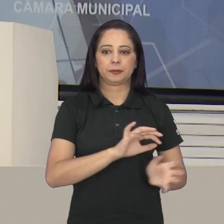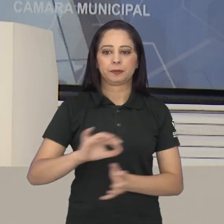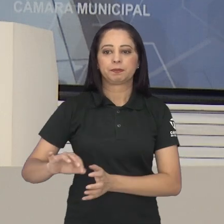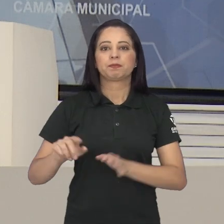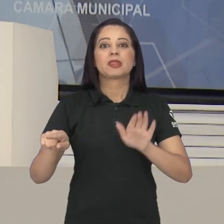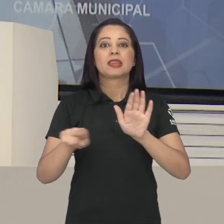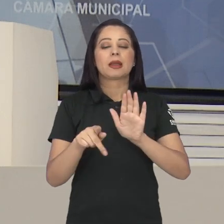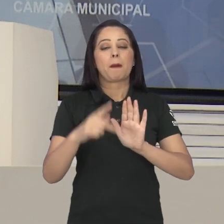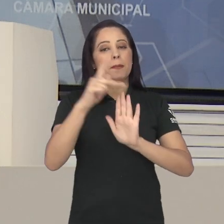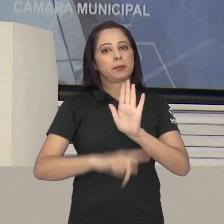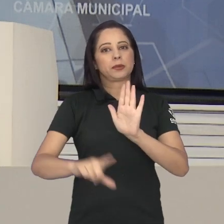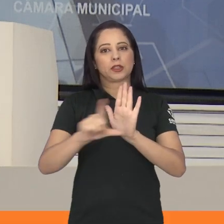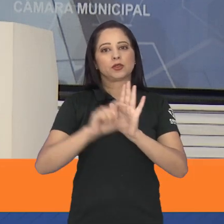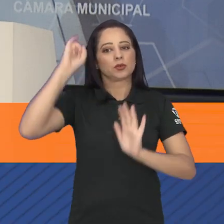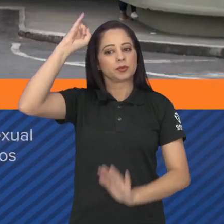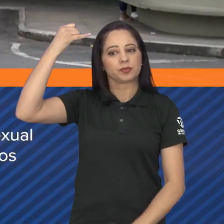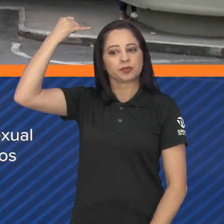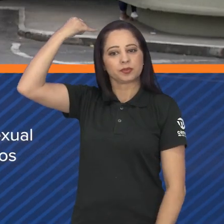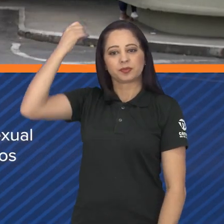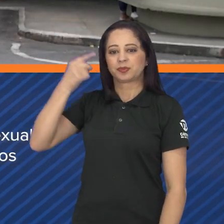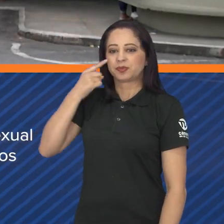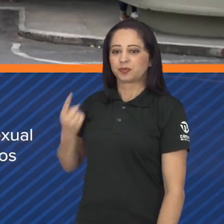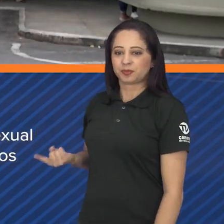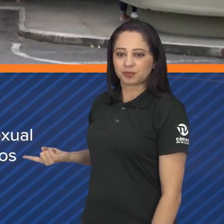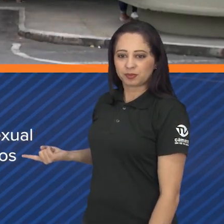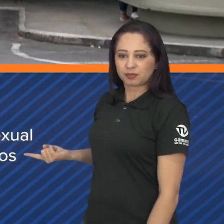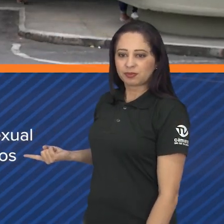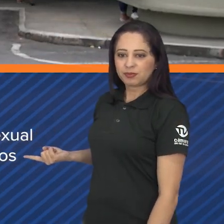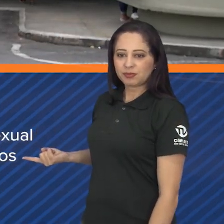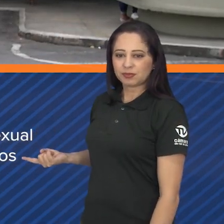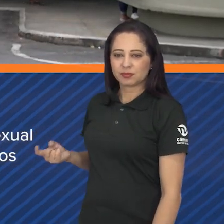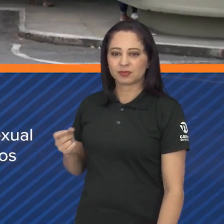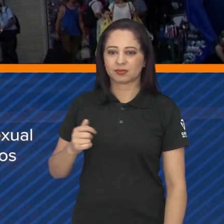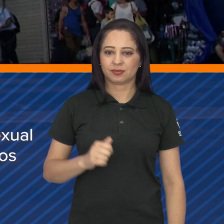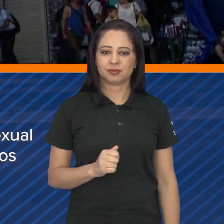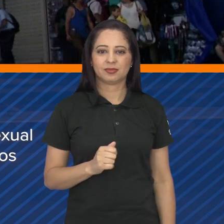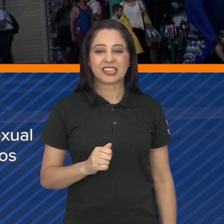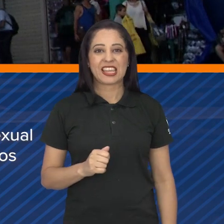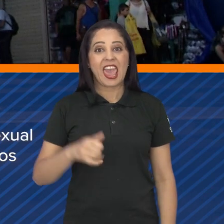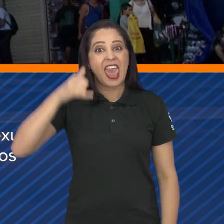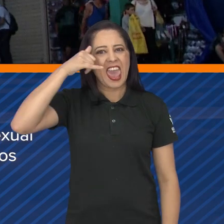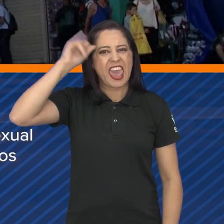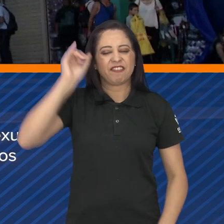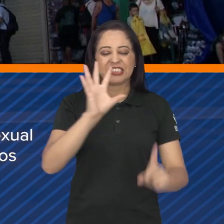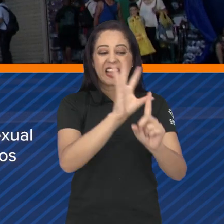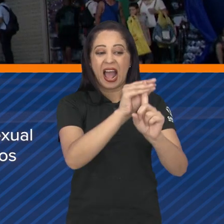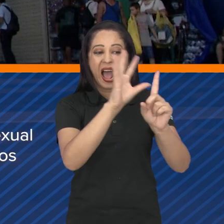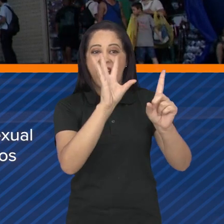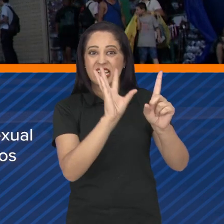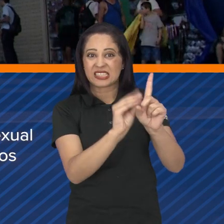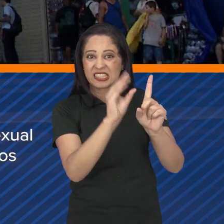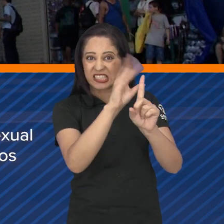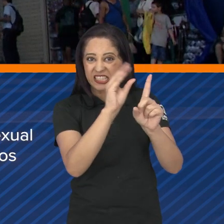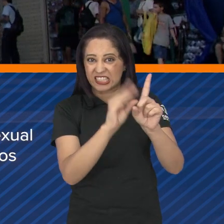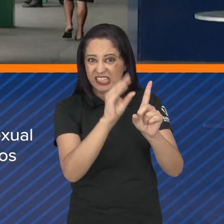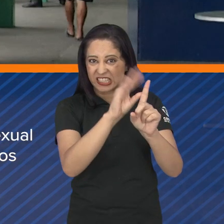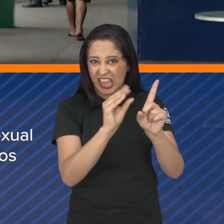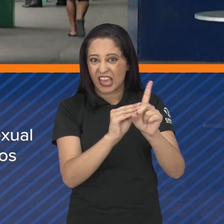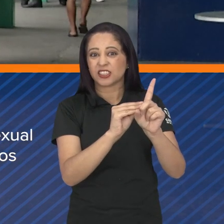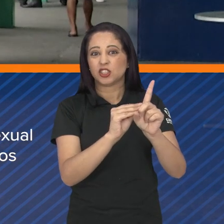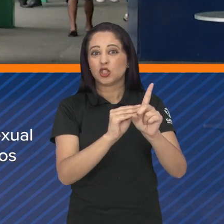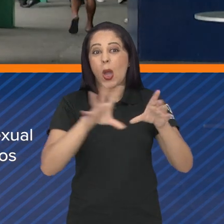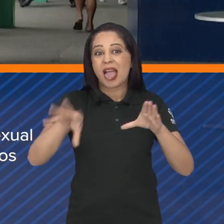de autoria do vereador doutor José Cláudio, que apresenta diretrizes para prevenir e combater o assédio sexual contra mulheres